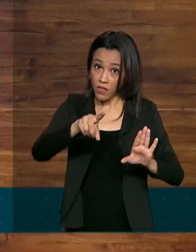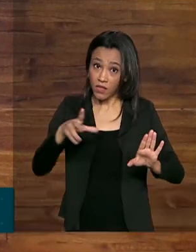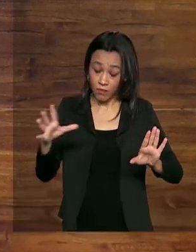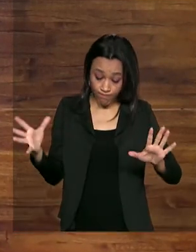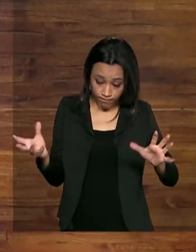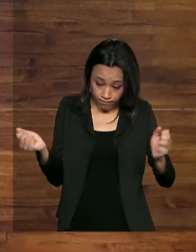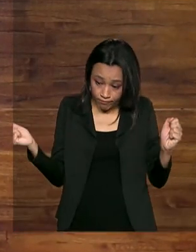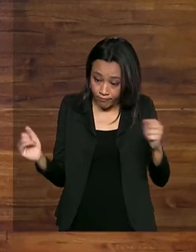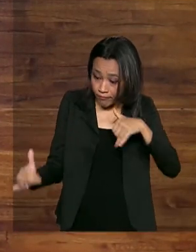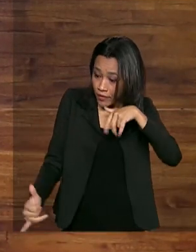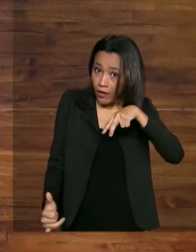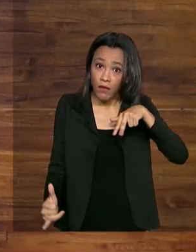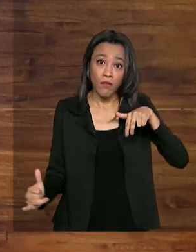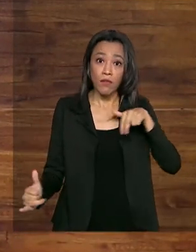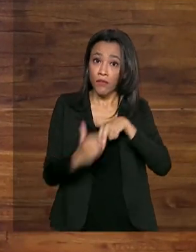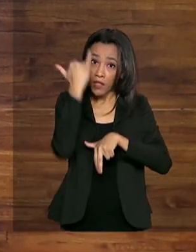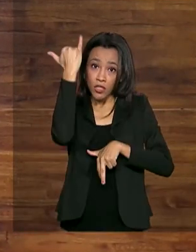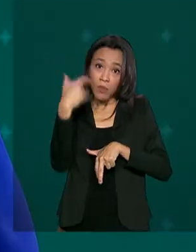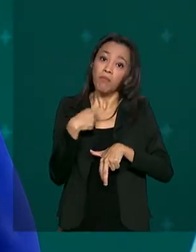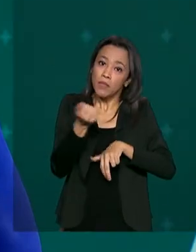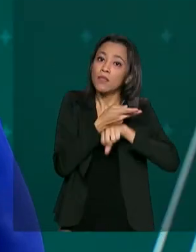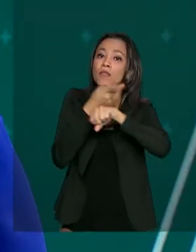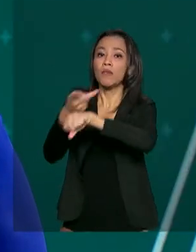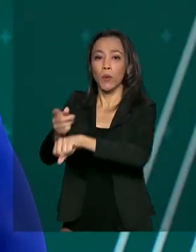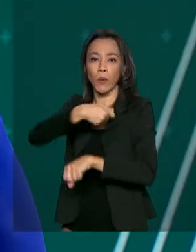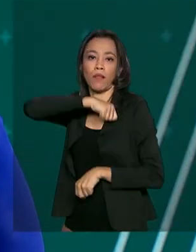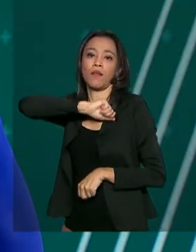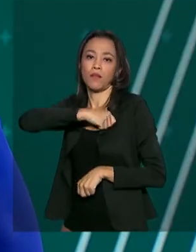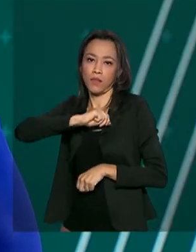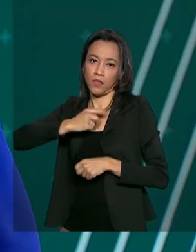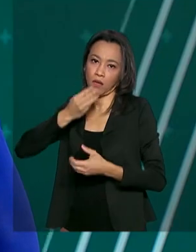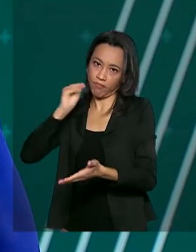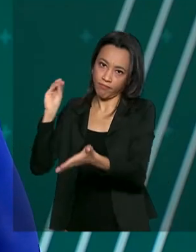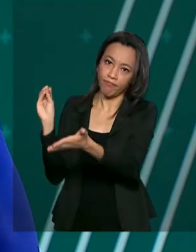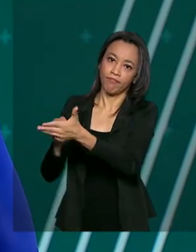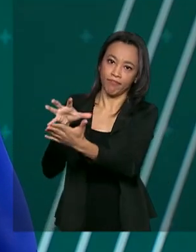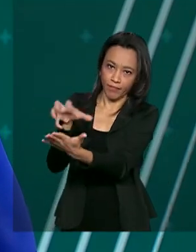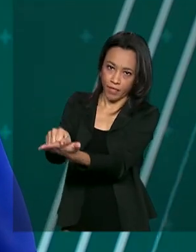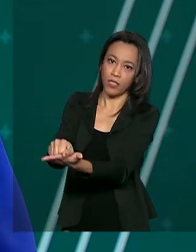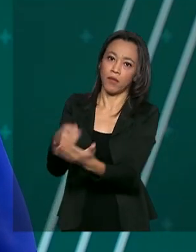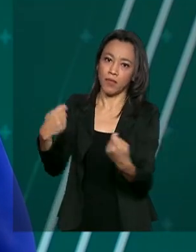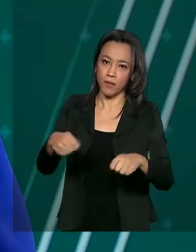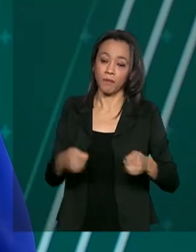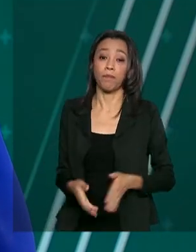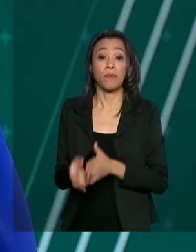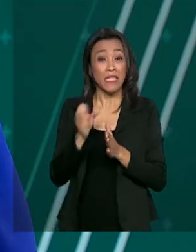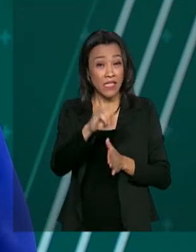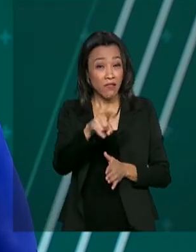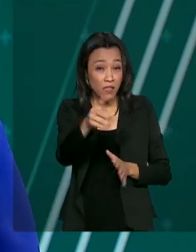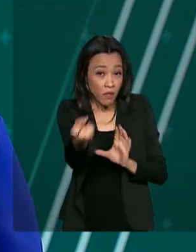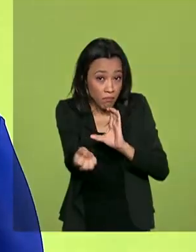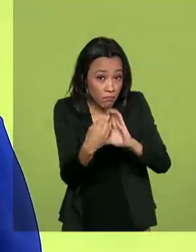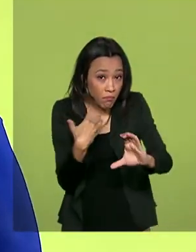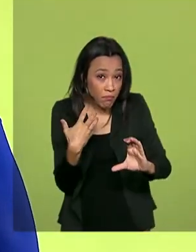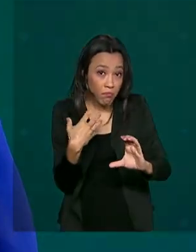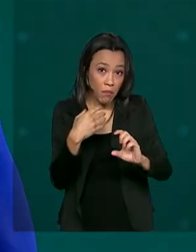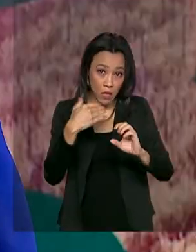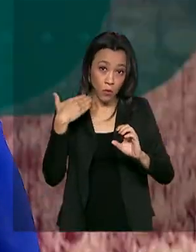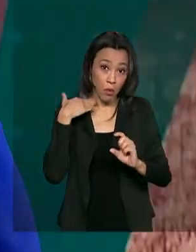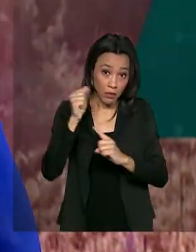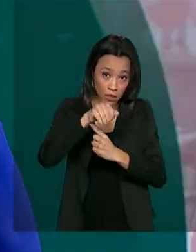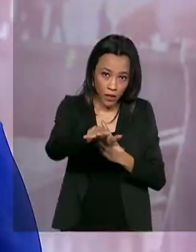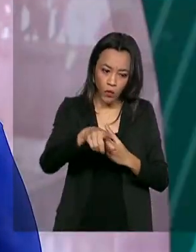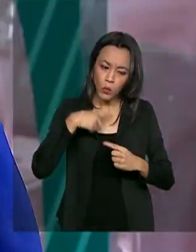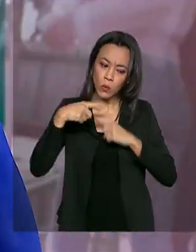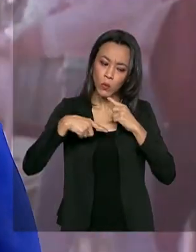orientação também é registrar a ocorrência na polícia. Caso você receba uma mensagem do Banco Central e tenha dúvida, basta